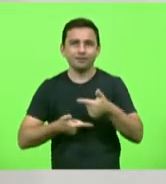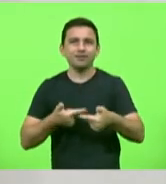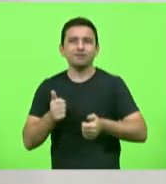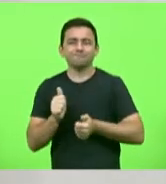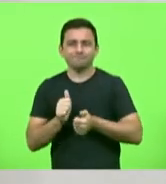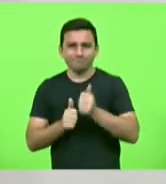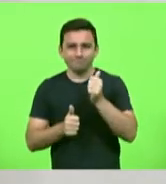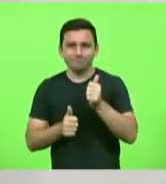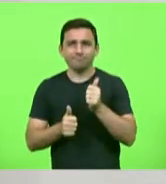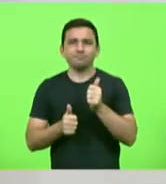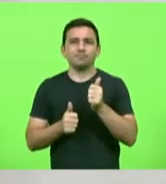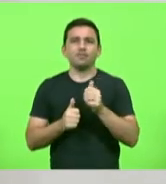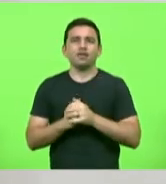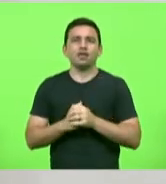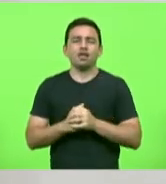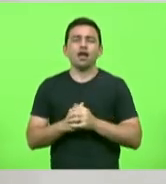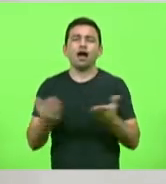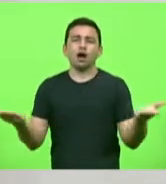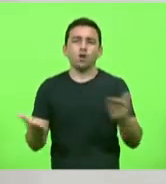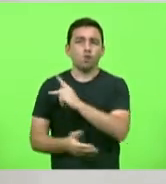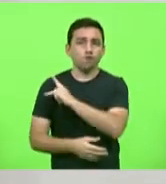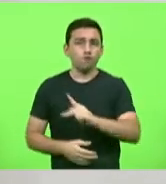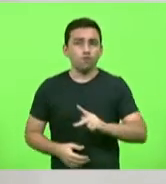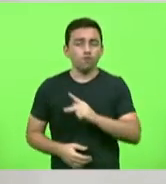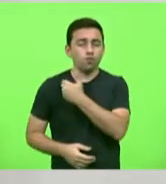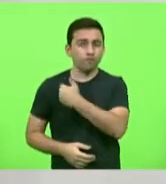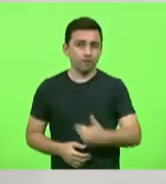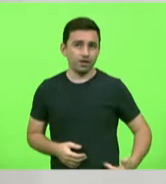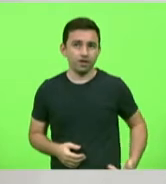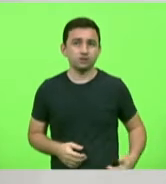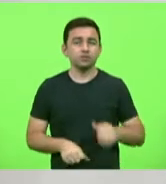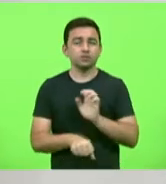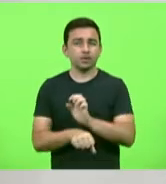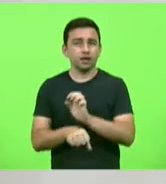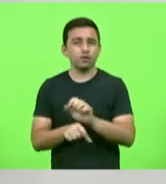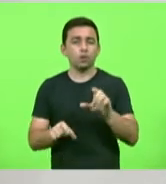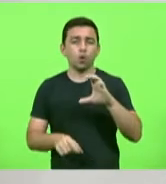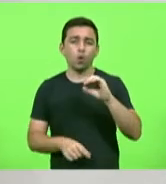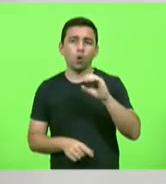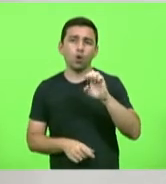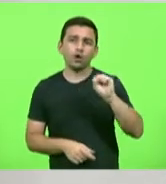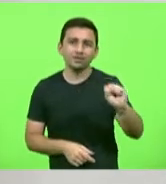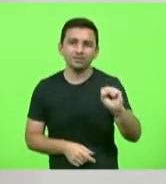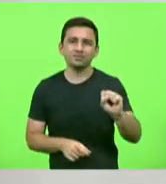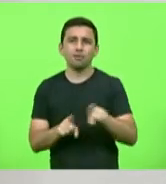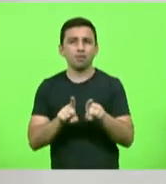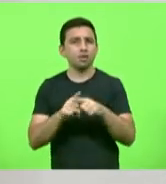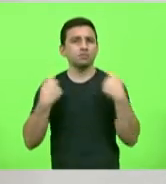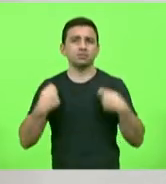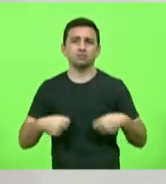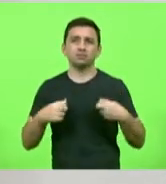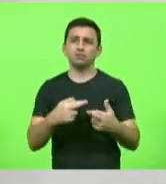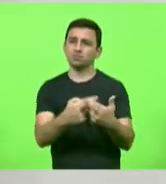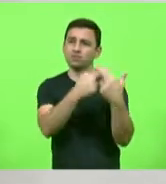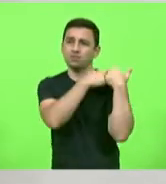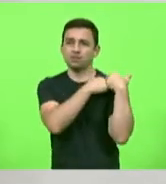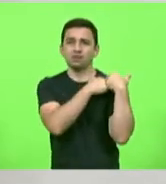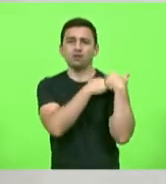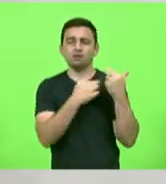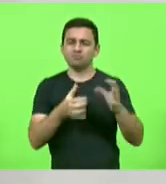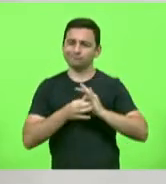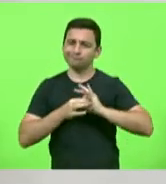simbólica, de que o governo do Estado, de que o COES, tem a responsabilidade de